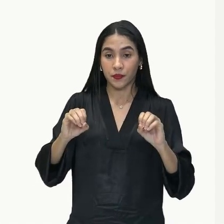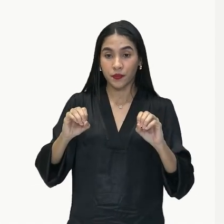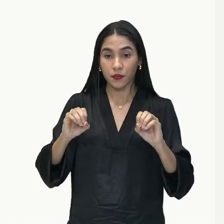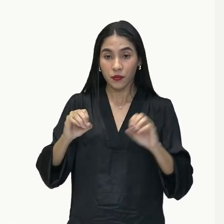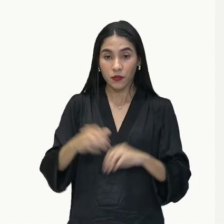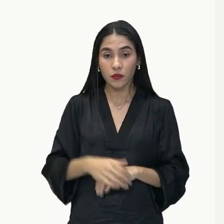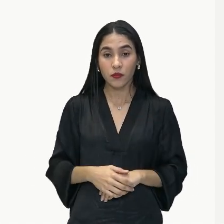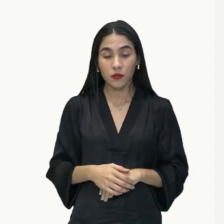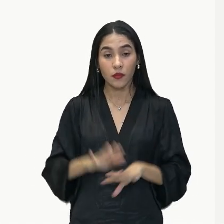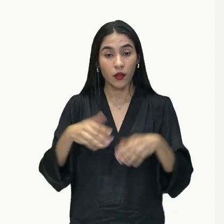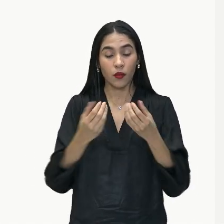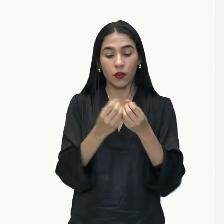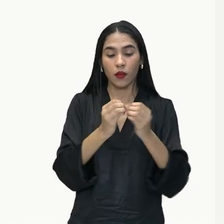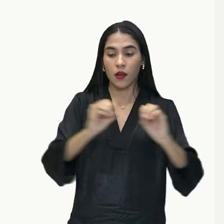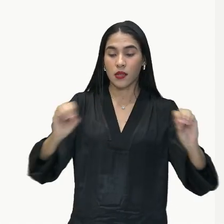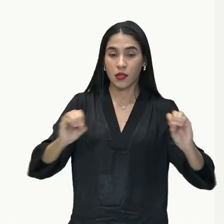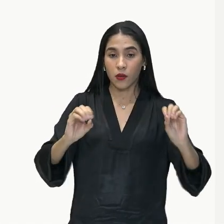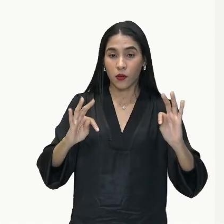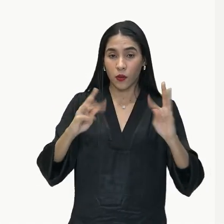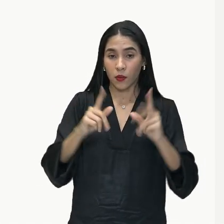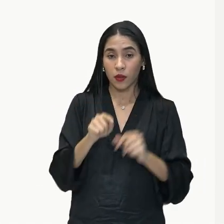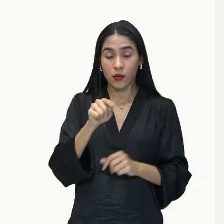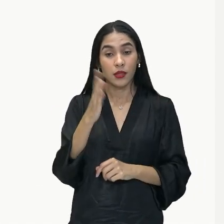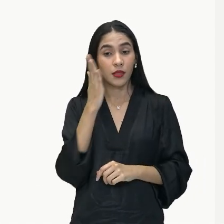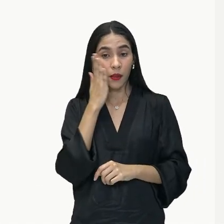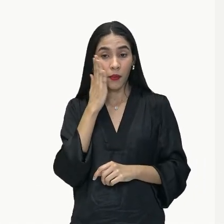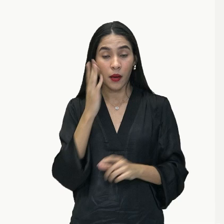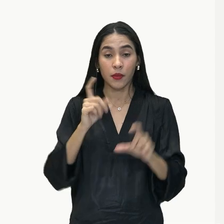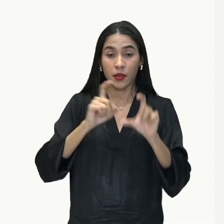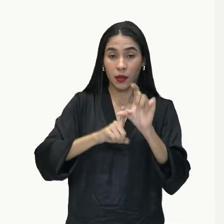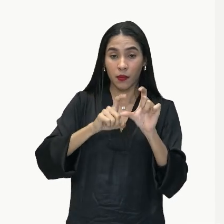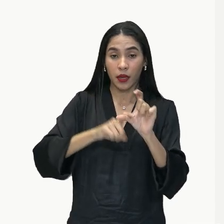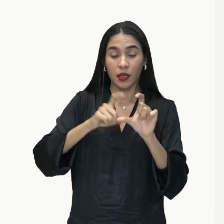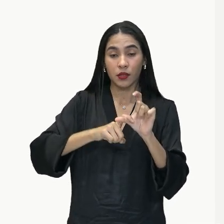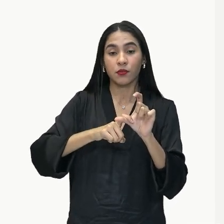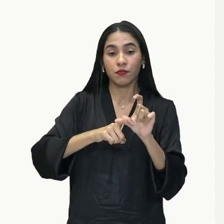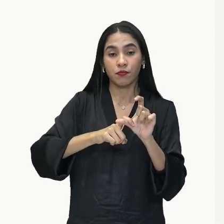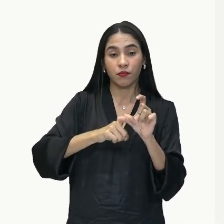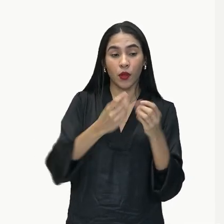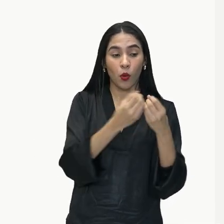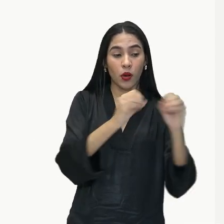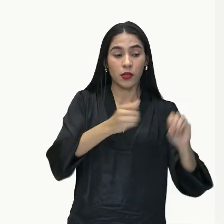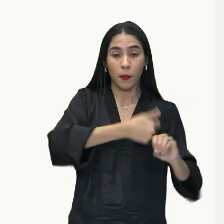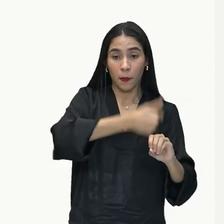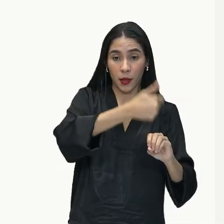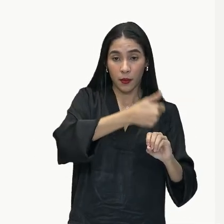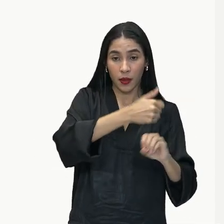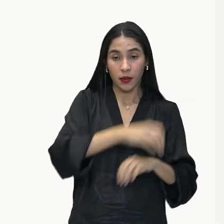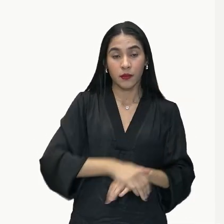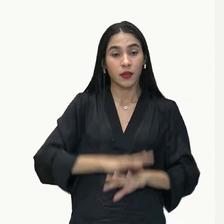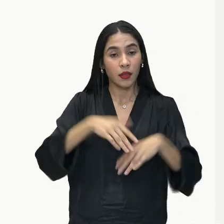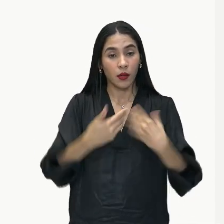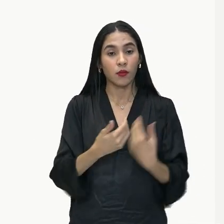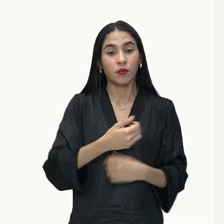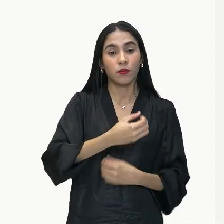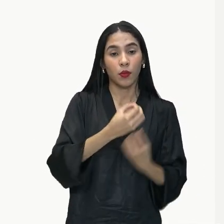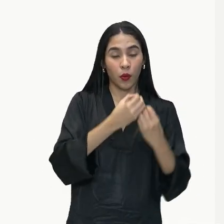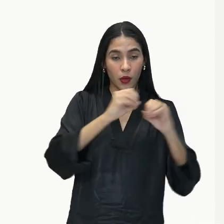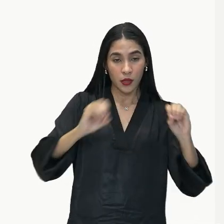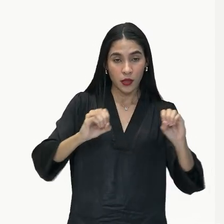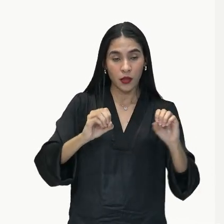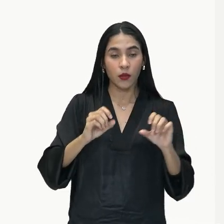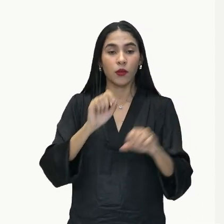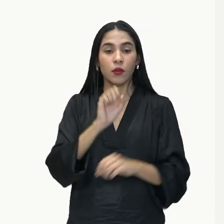Pode ser uma oração inteira. Você já sabe que essa oração depende da oração principal da primeira. Então, uma oração subordinada